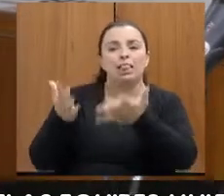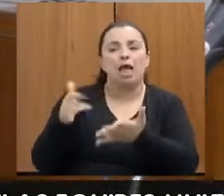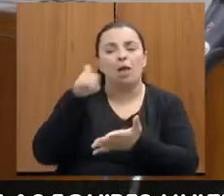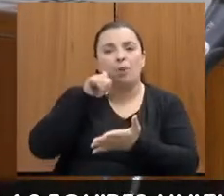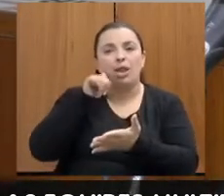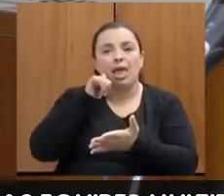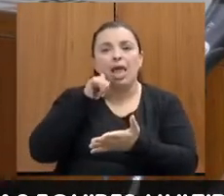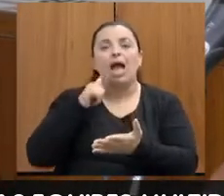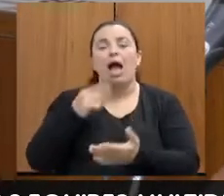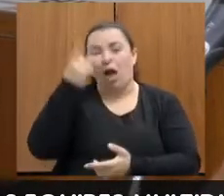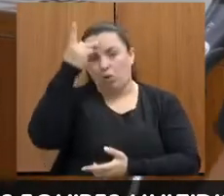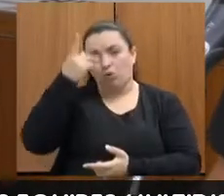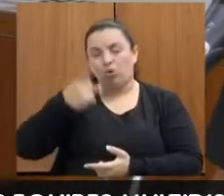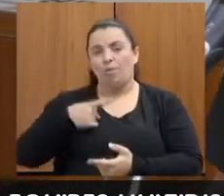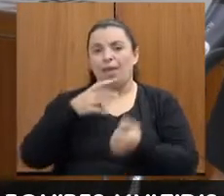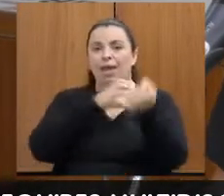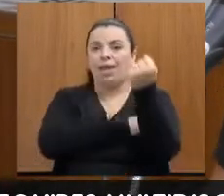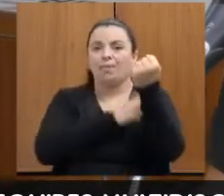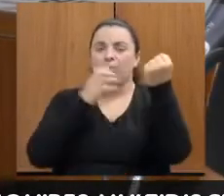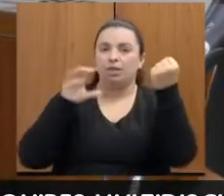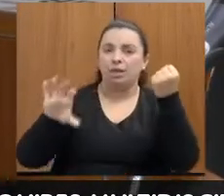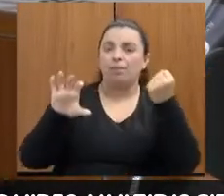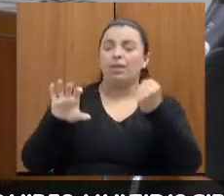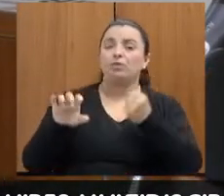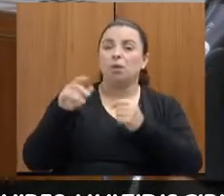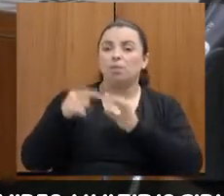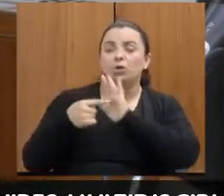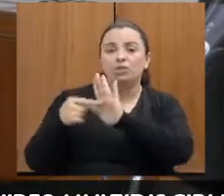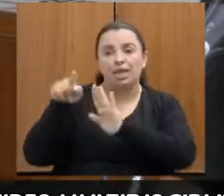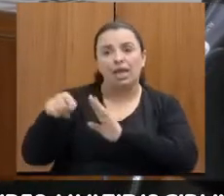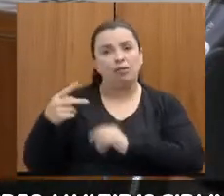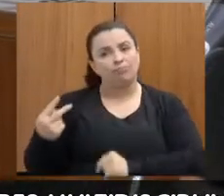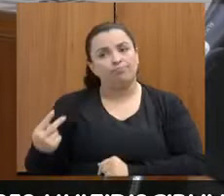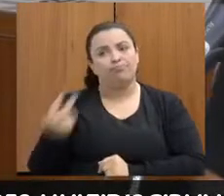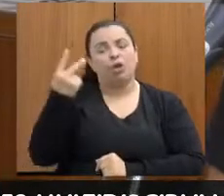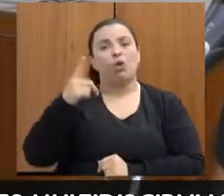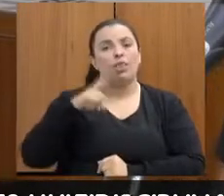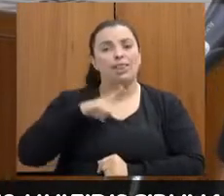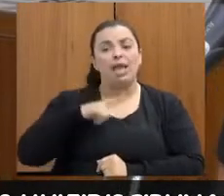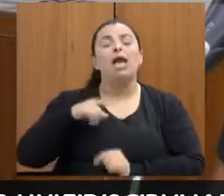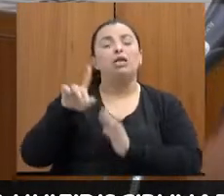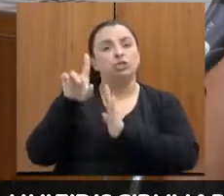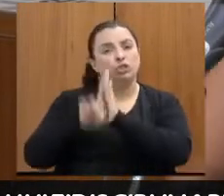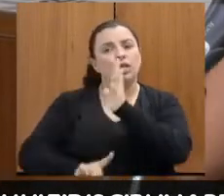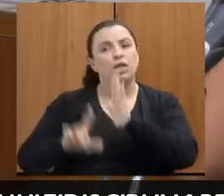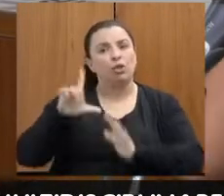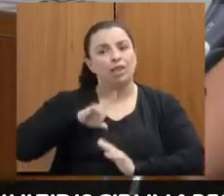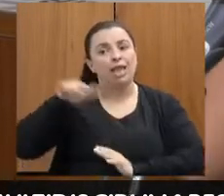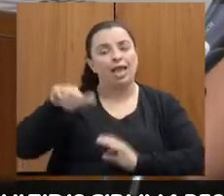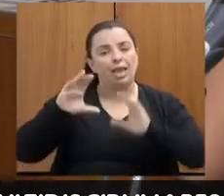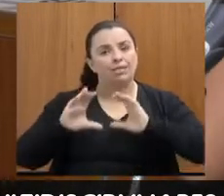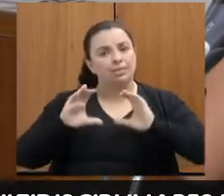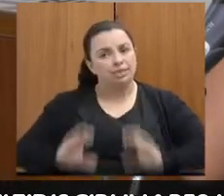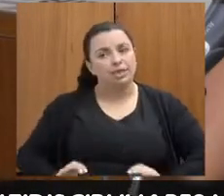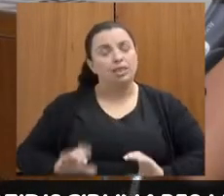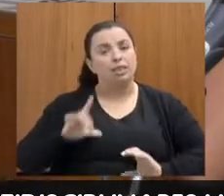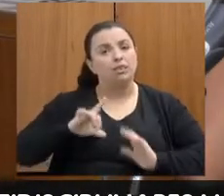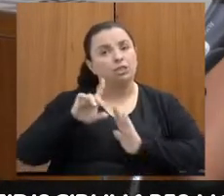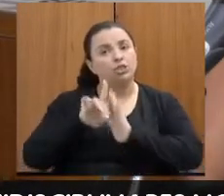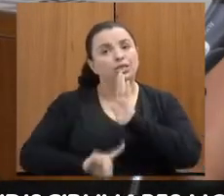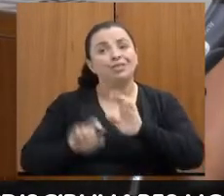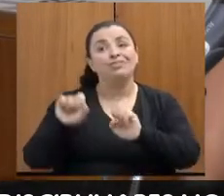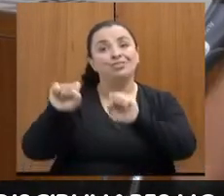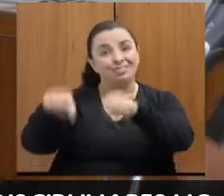empoderamento, protagonismo, mostrar que ela é sujeita de direitos e que ela é cidadã e que ela tem direito das coisas. Então, que cada